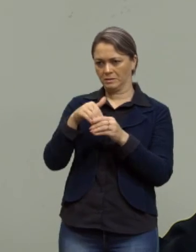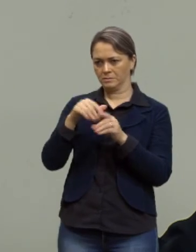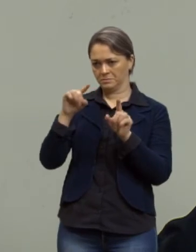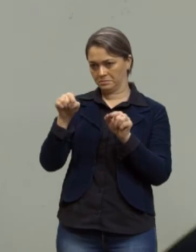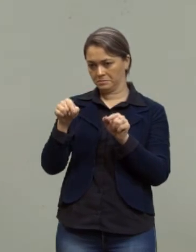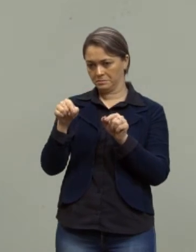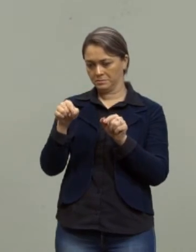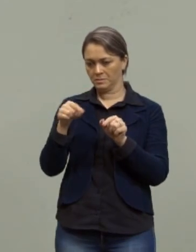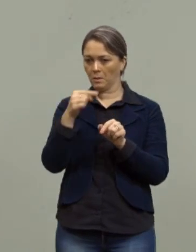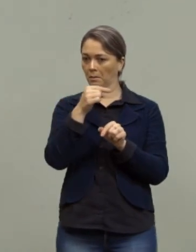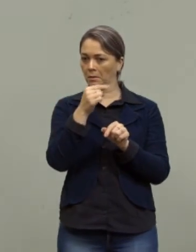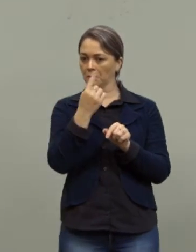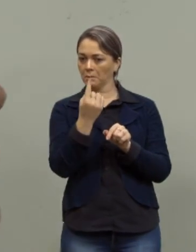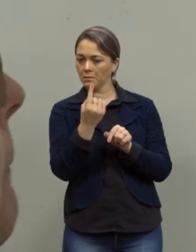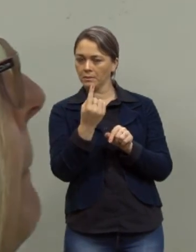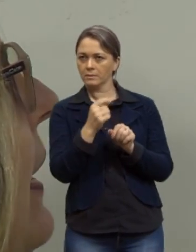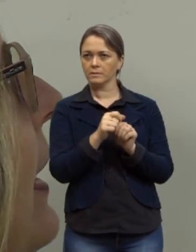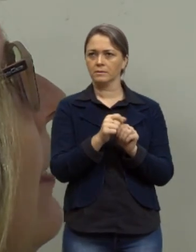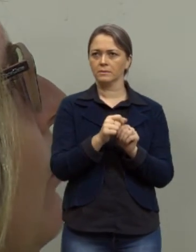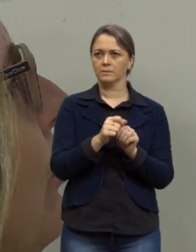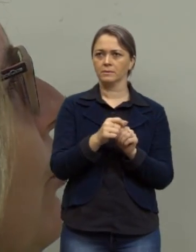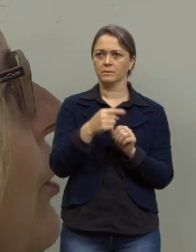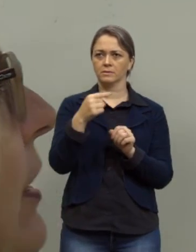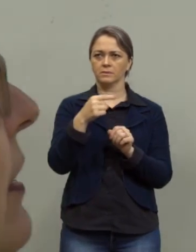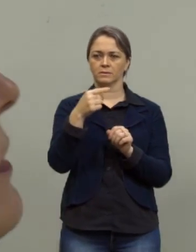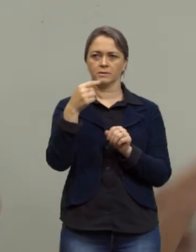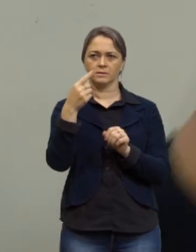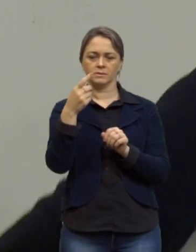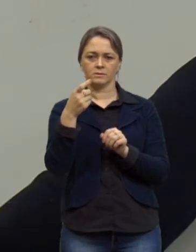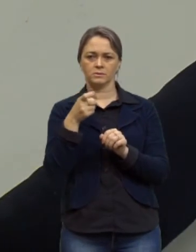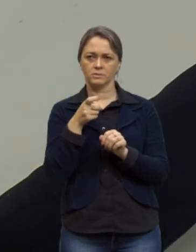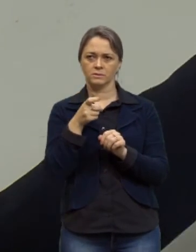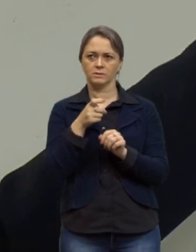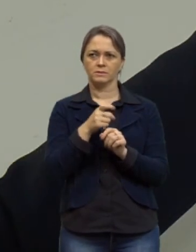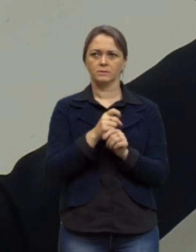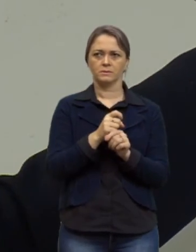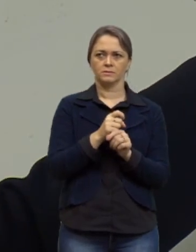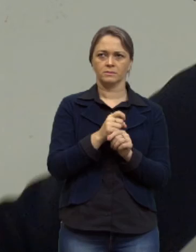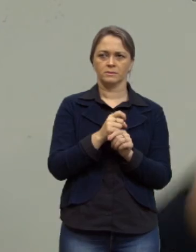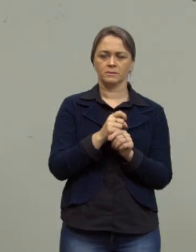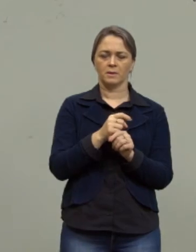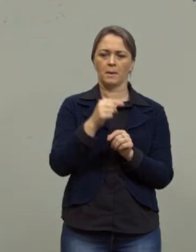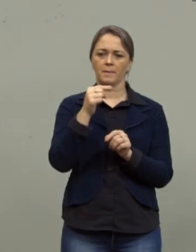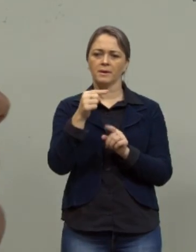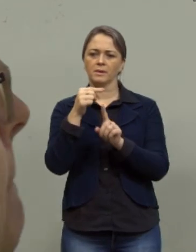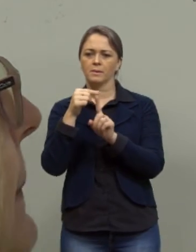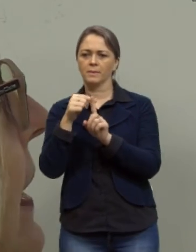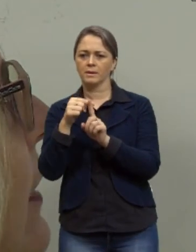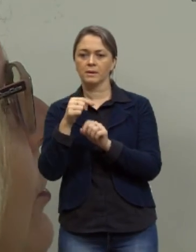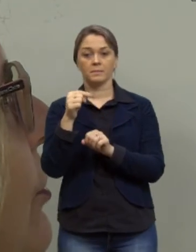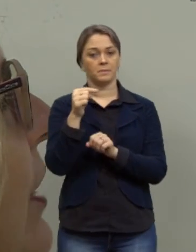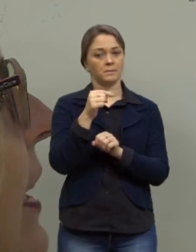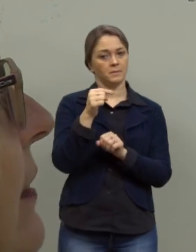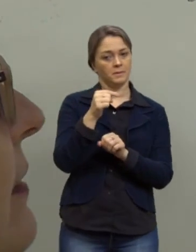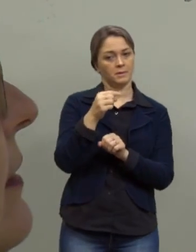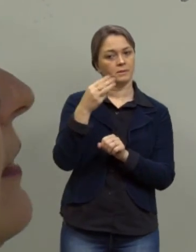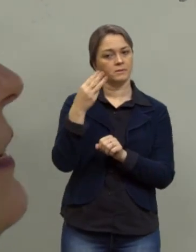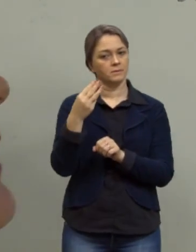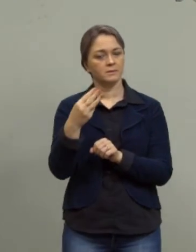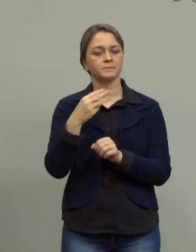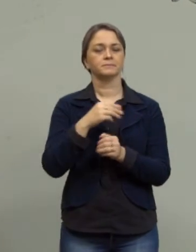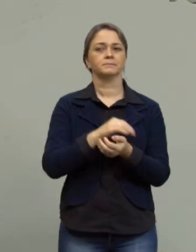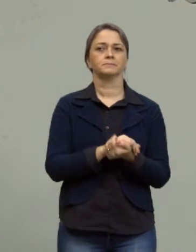parênteses por menos 1 então menos x ó menos com mais menos 3